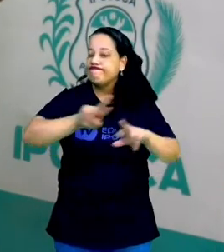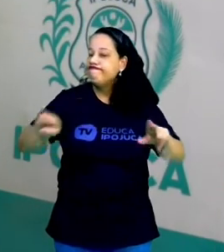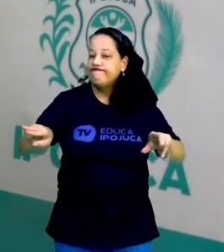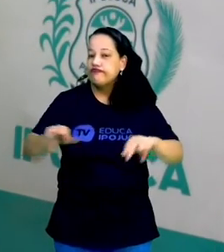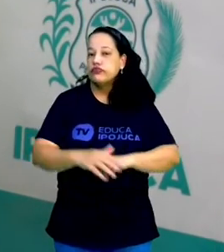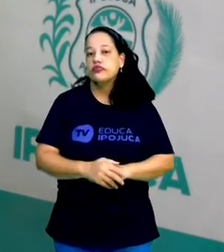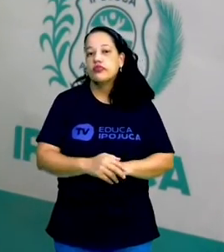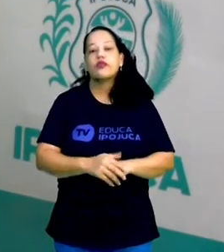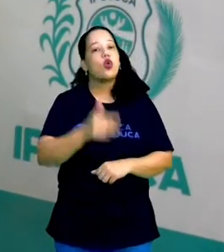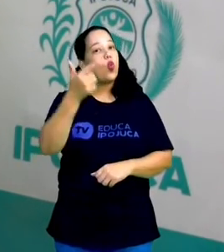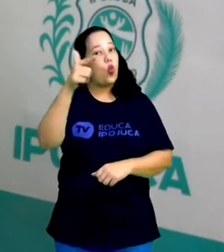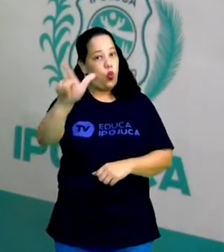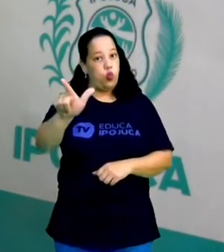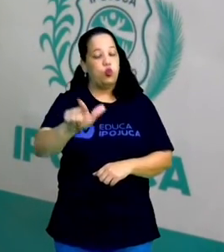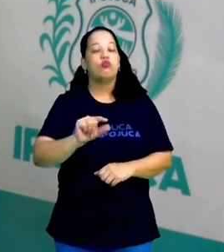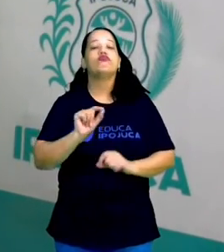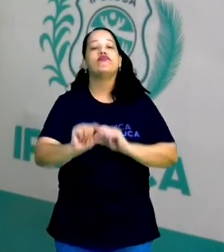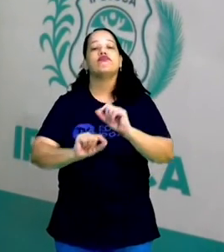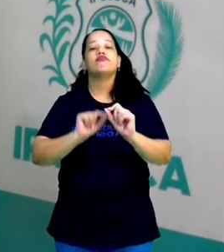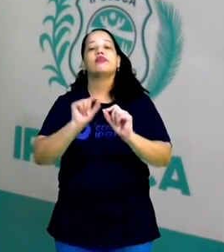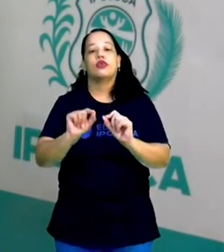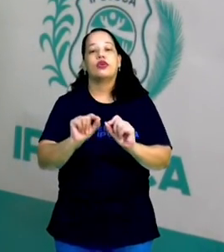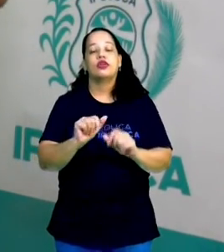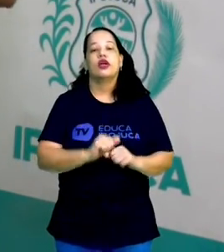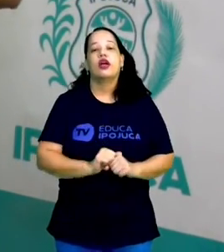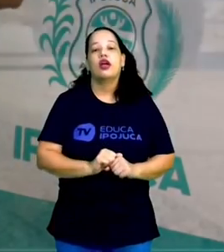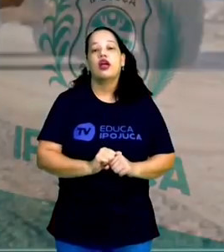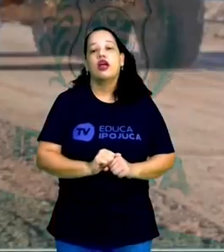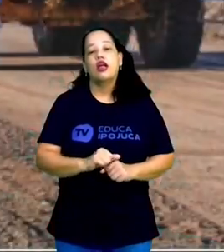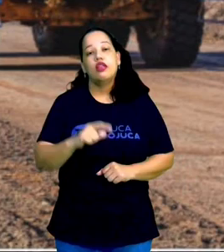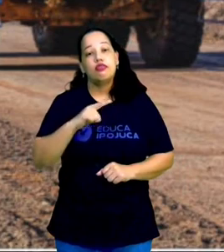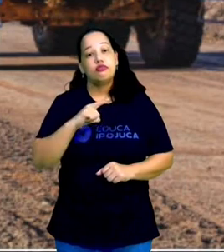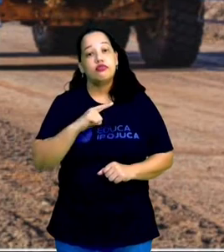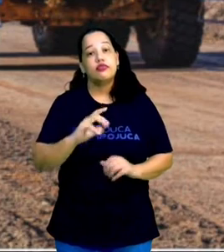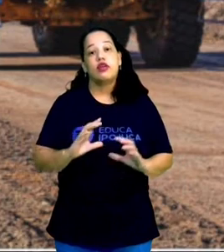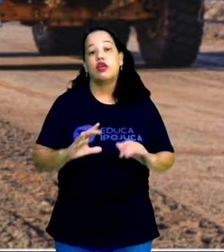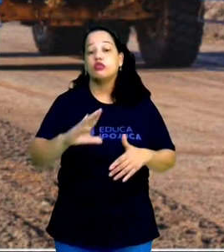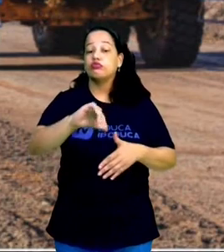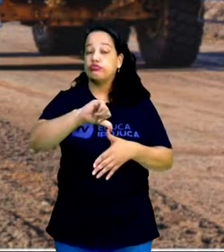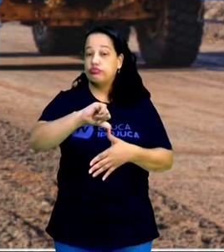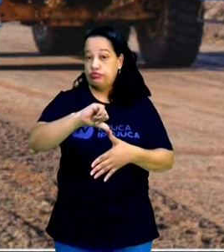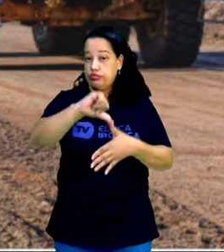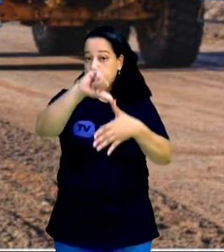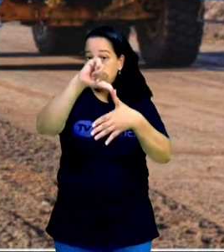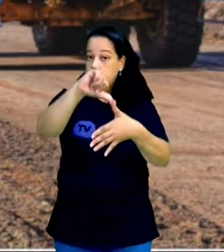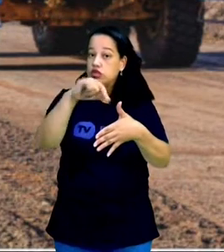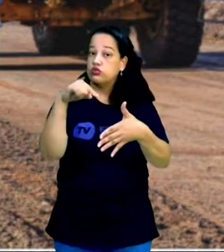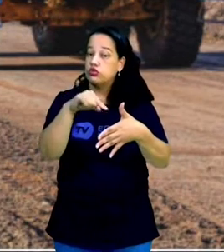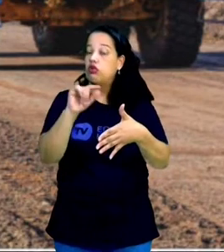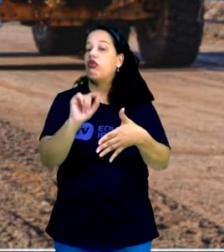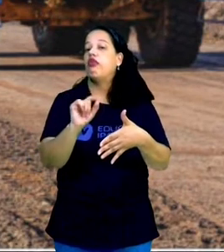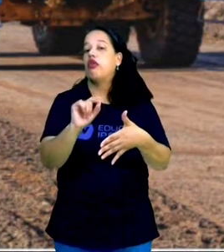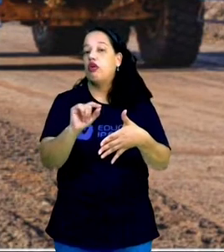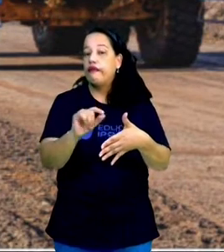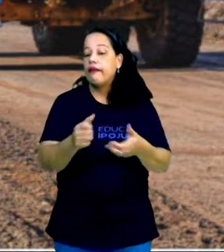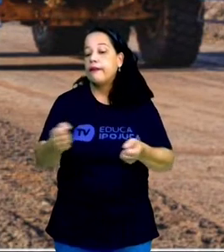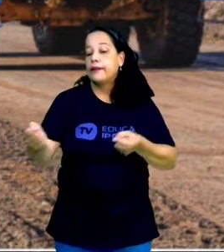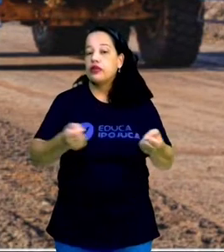Outra questão que a gente pode destacar no continente sul-americano é a mineração.